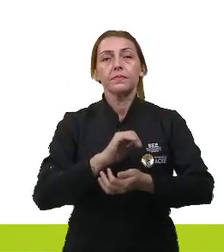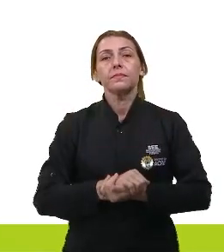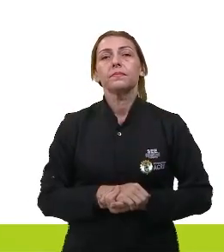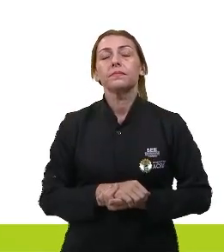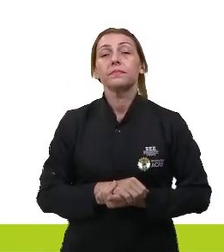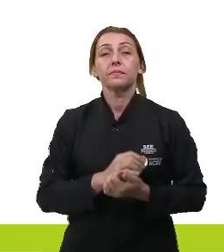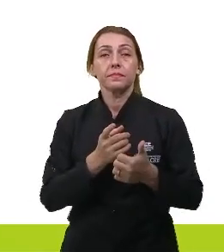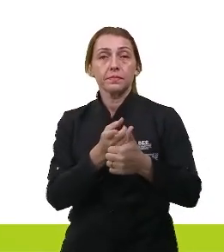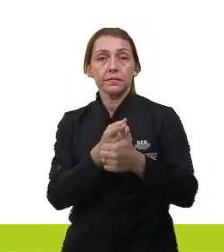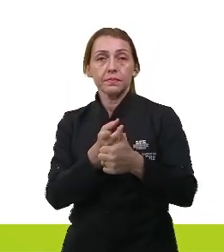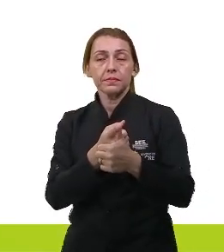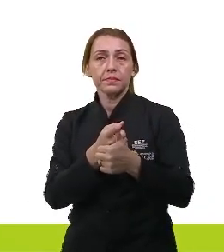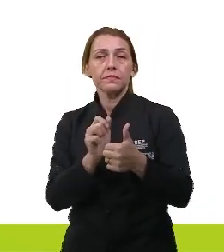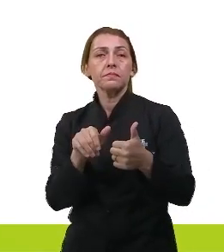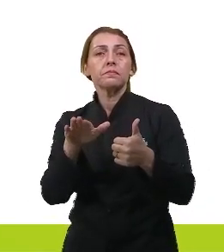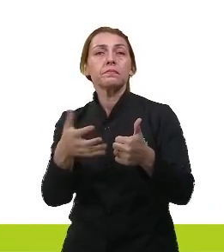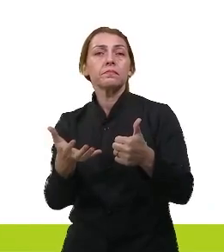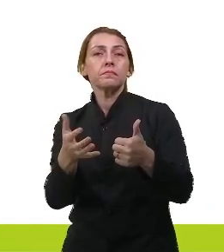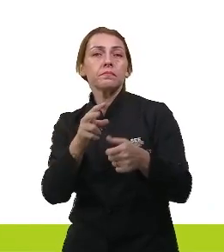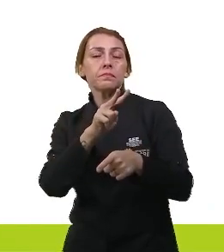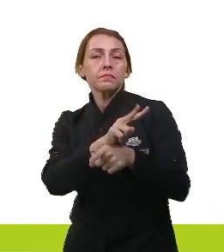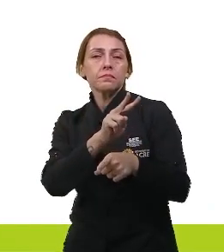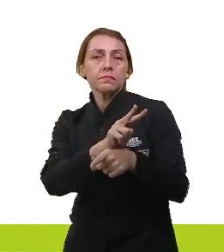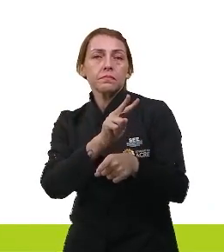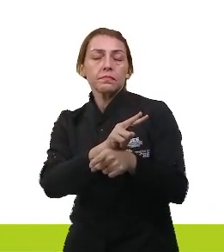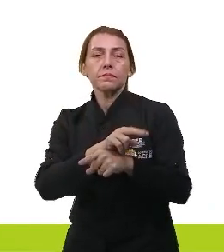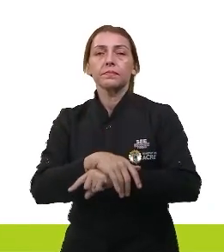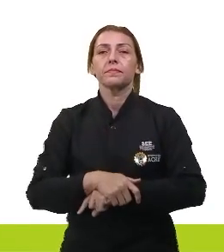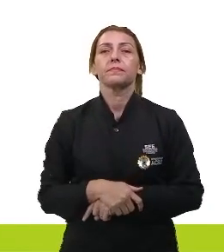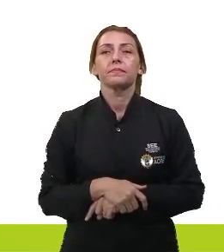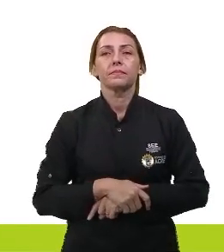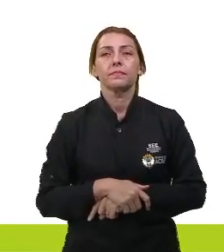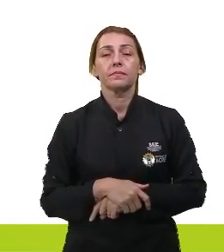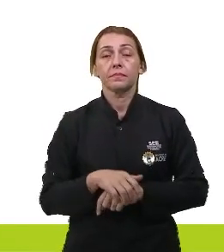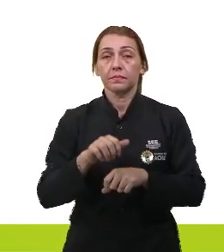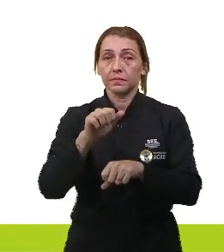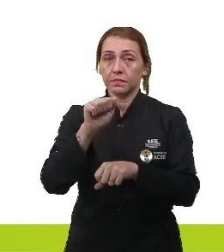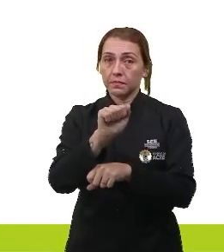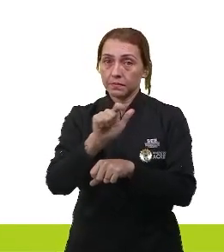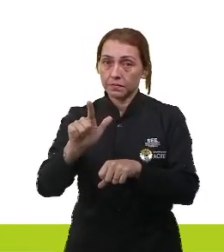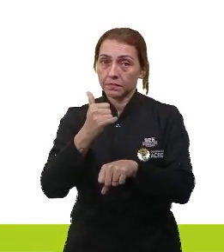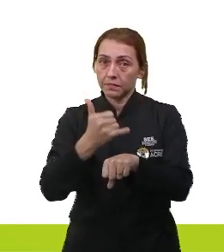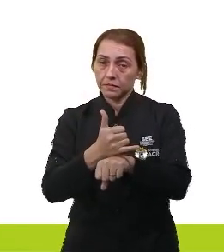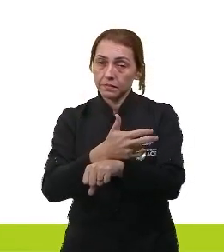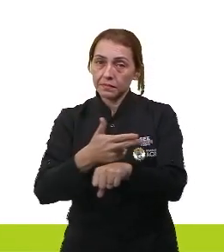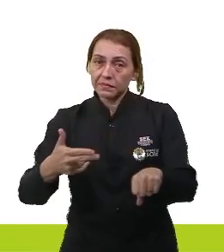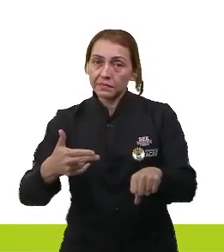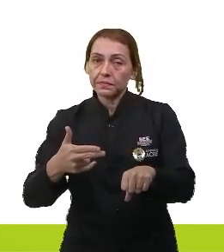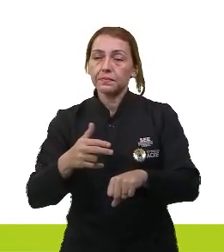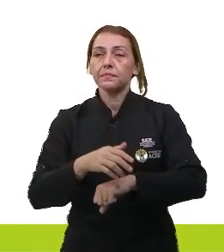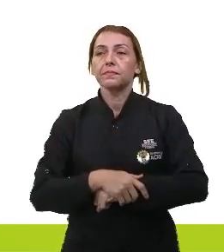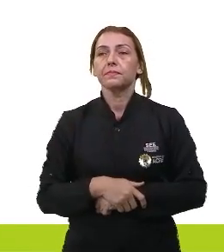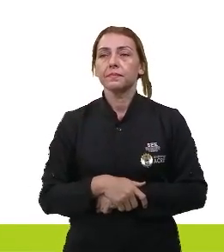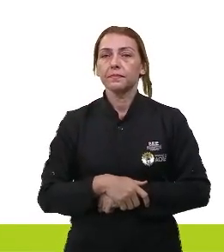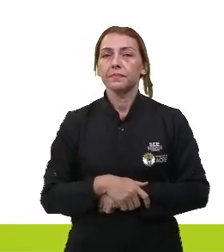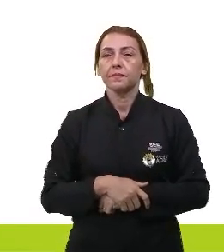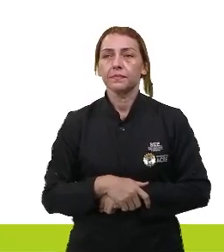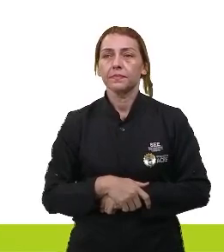Primeiro, quem que eu quero proteger? Eu quero proteger o alumínio. O alumínio, ele está aqui, olha.